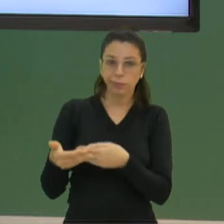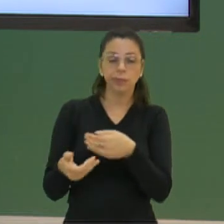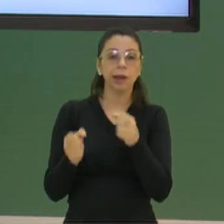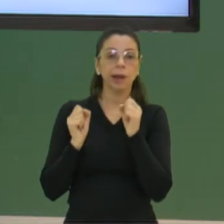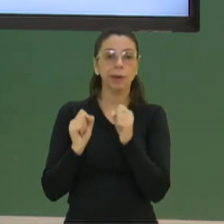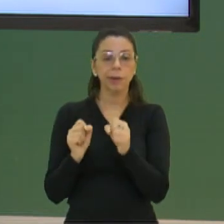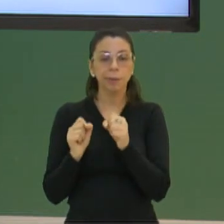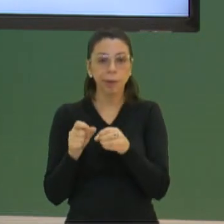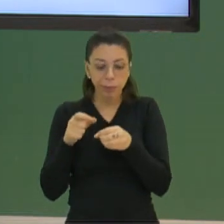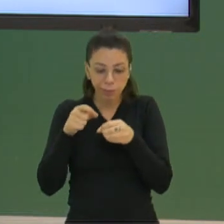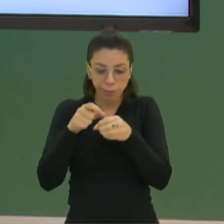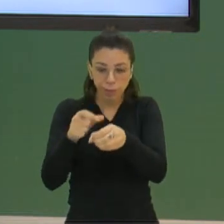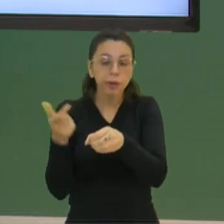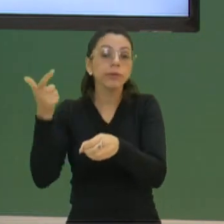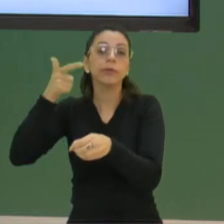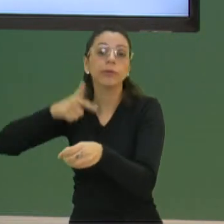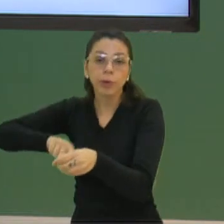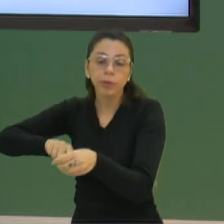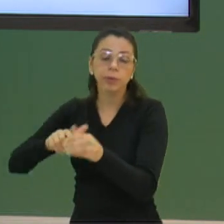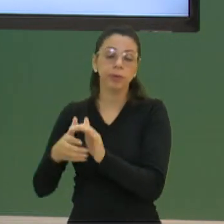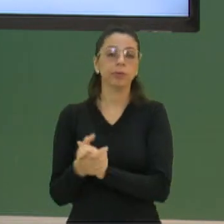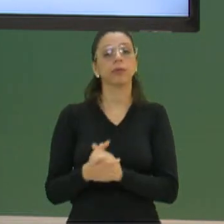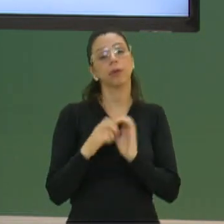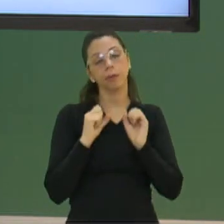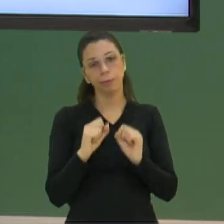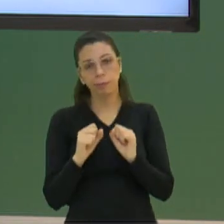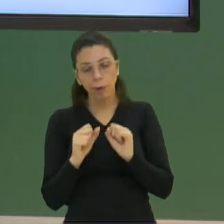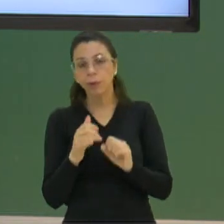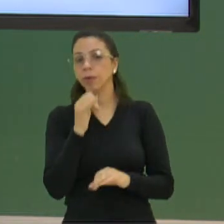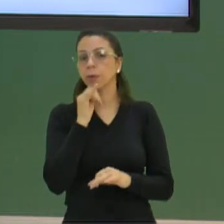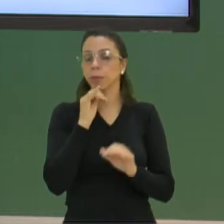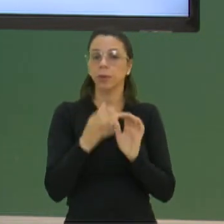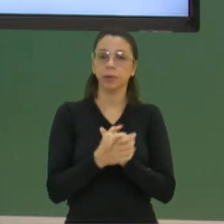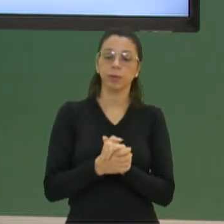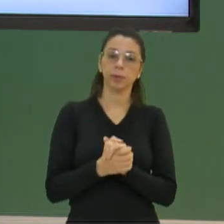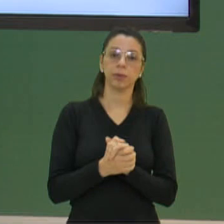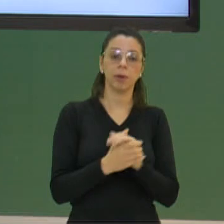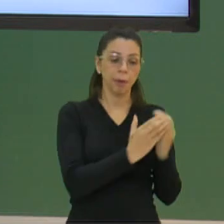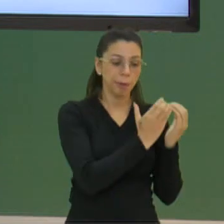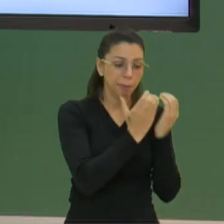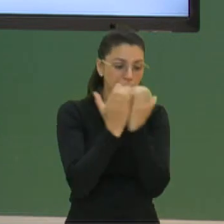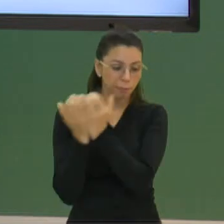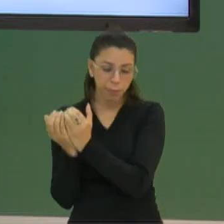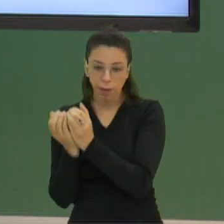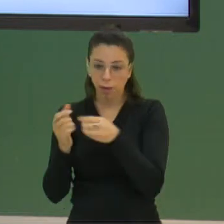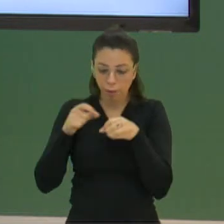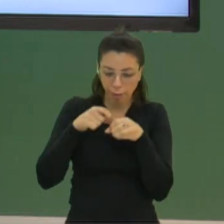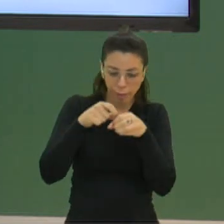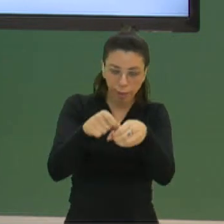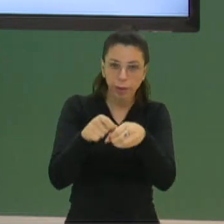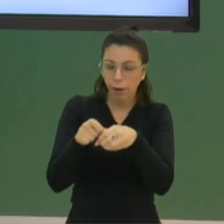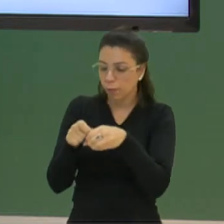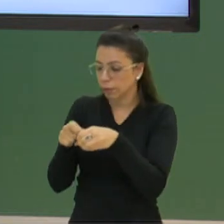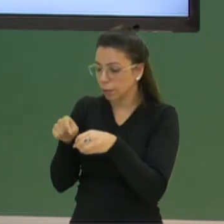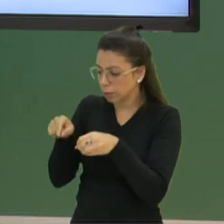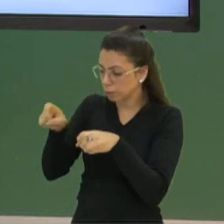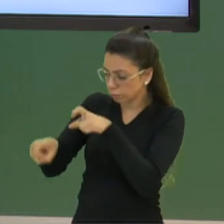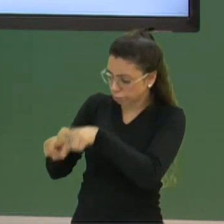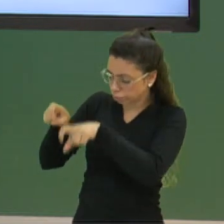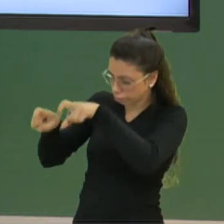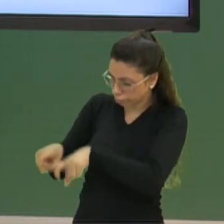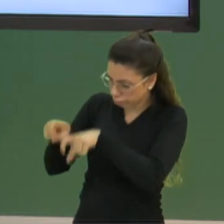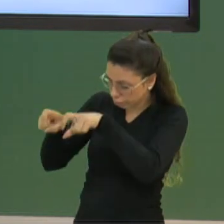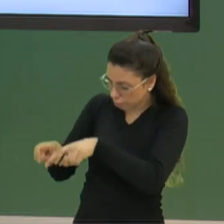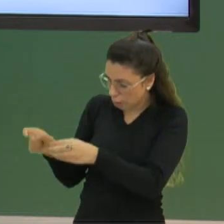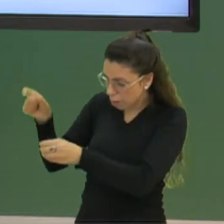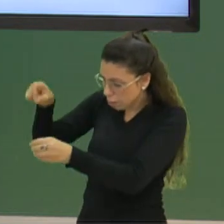serem replantadas. É claro, você pode pegar uma espiga de milho, tirar os grãos e colocar no solo e plantar, que vai nascer um novo